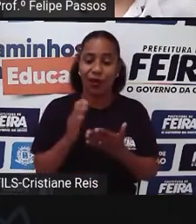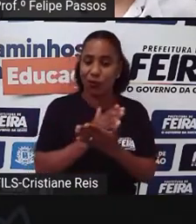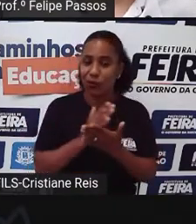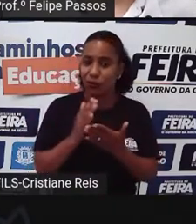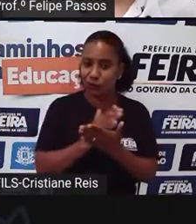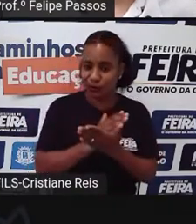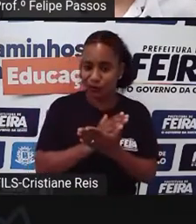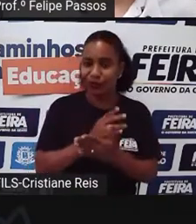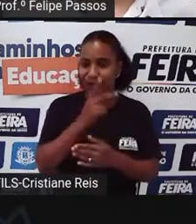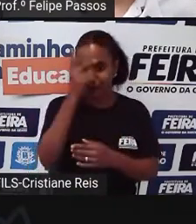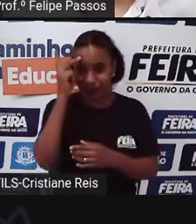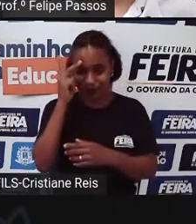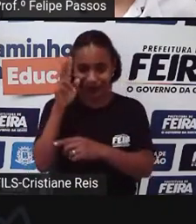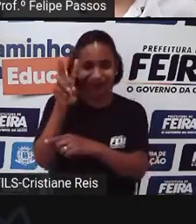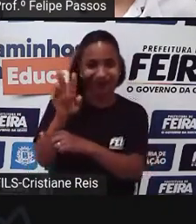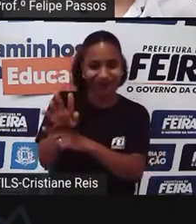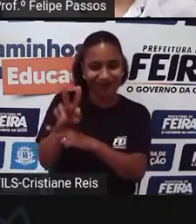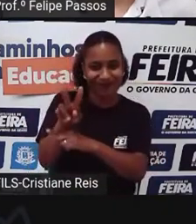como a